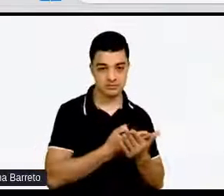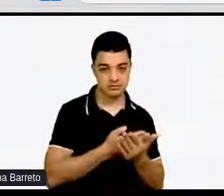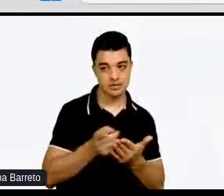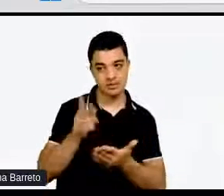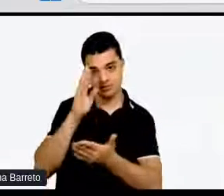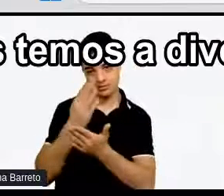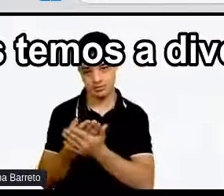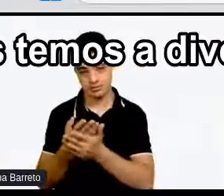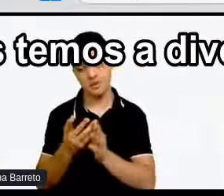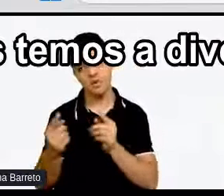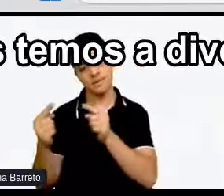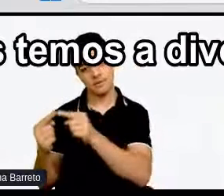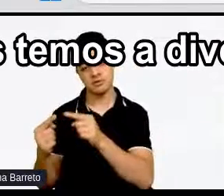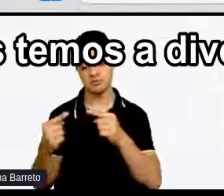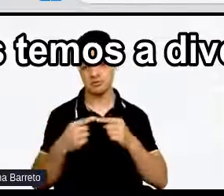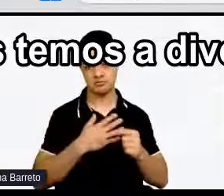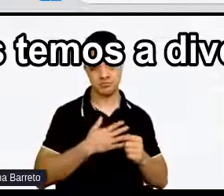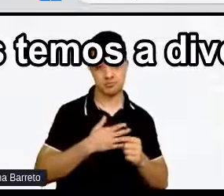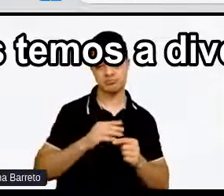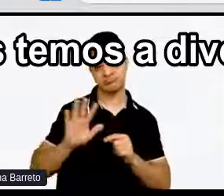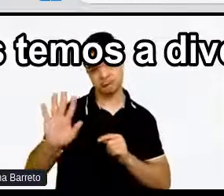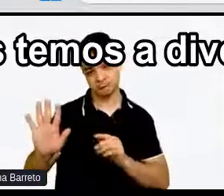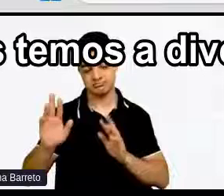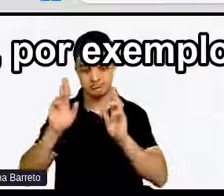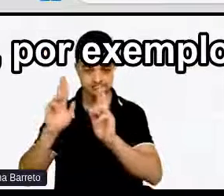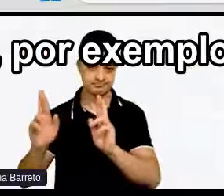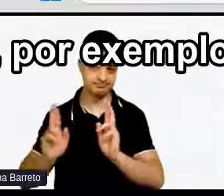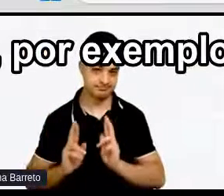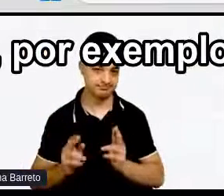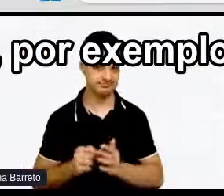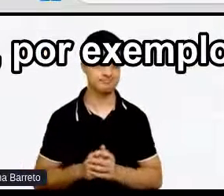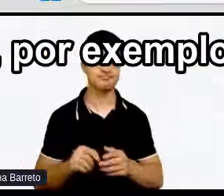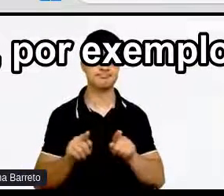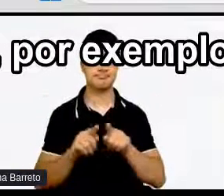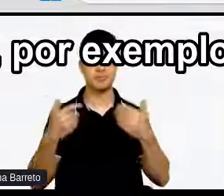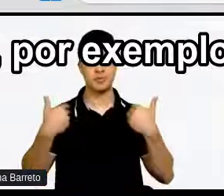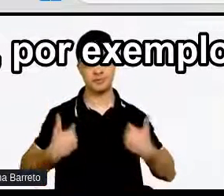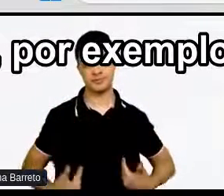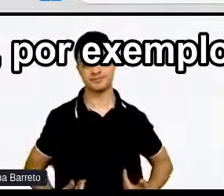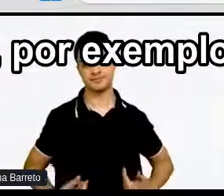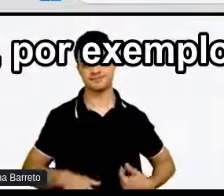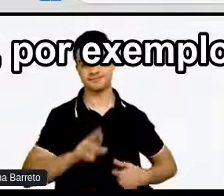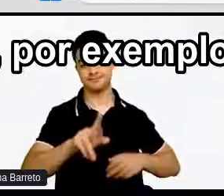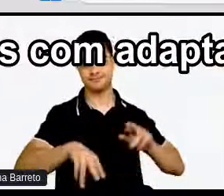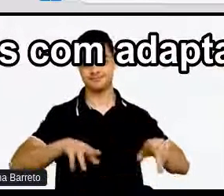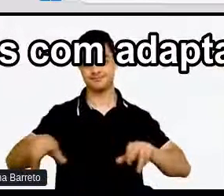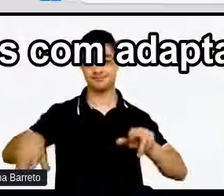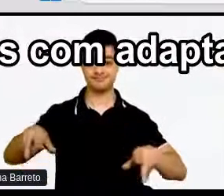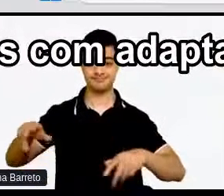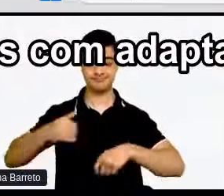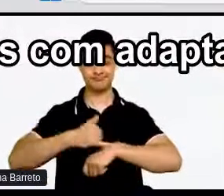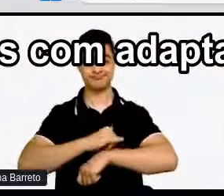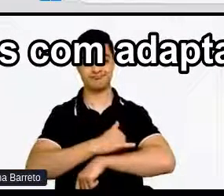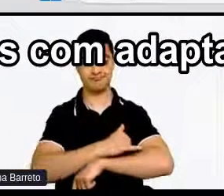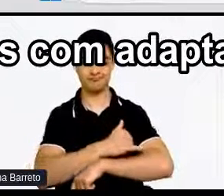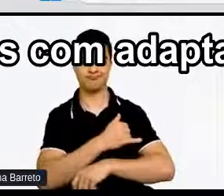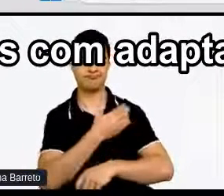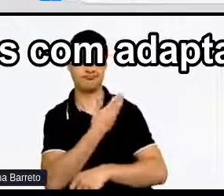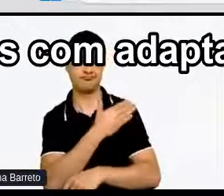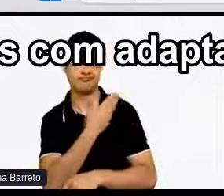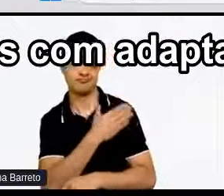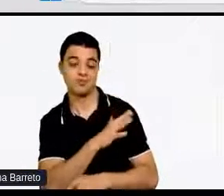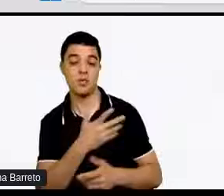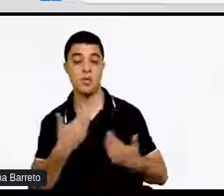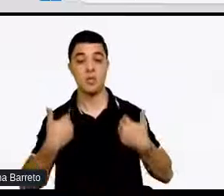dela Nós temos a diversidade corporal Que aí entra, por exemplo, a questão da gordofobia Corpos com adaptações com